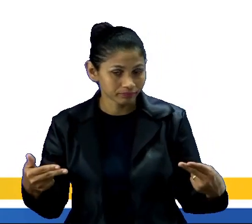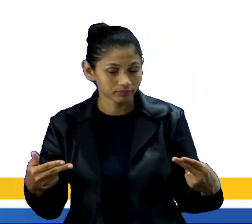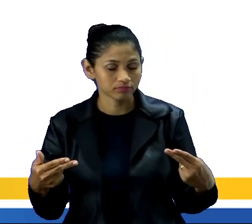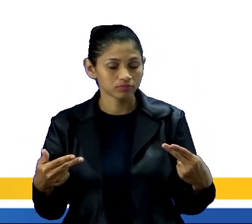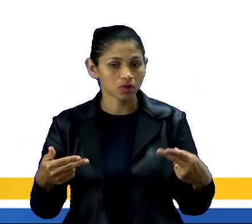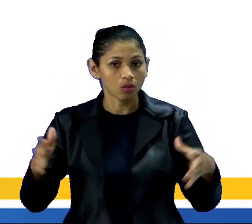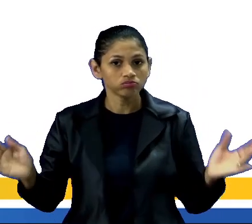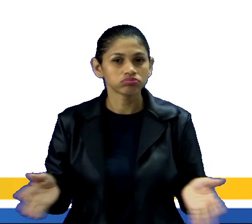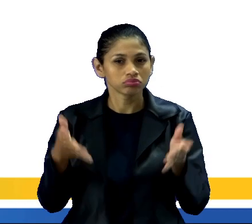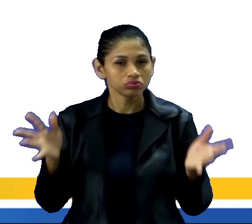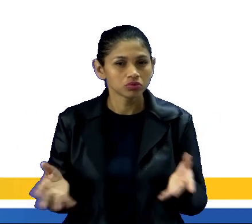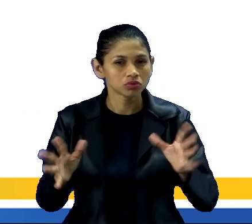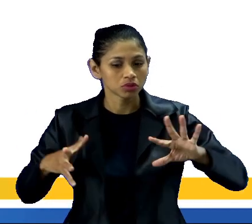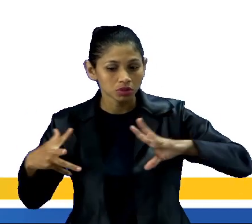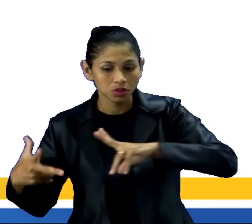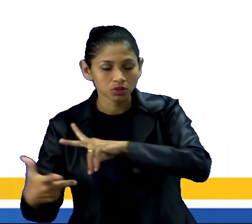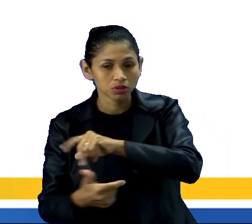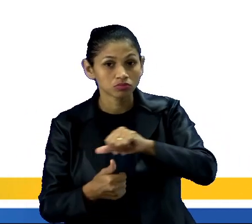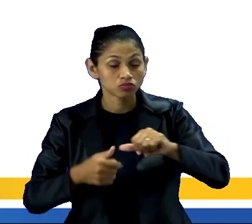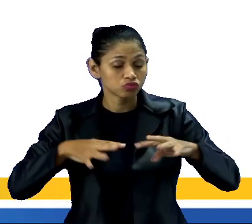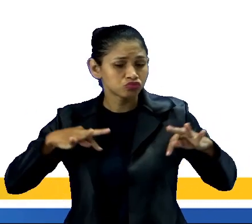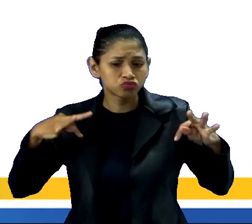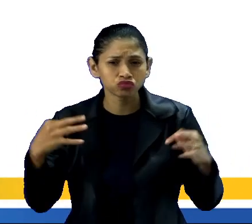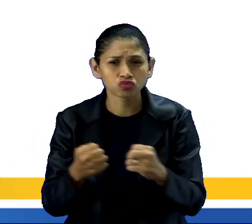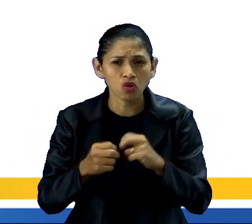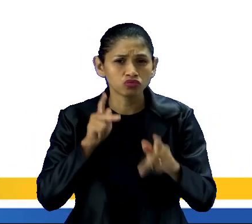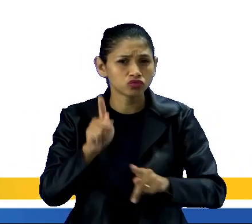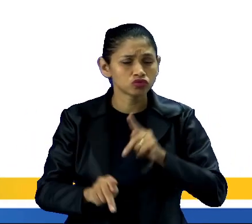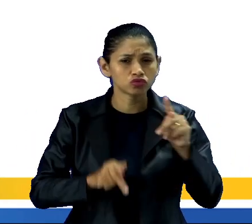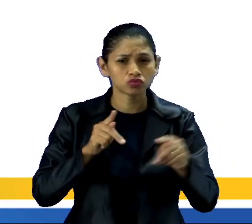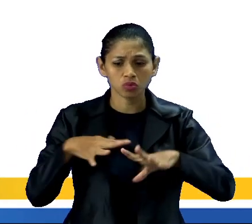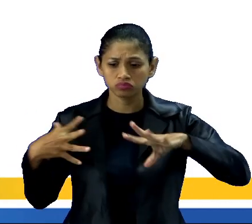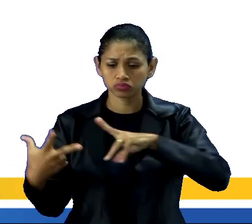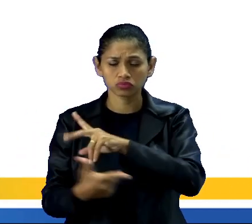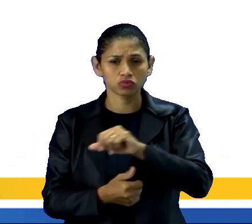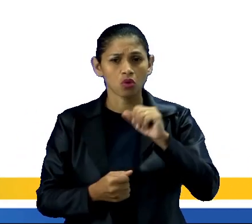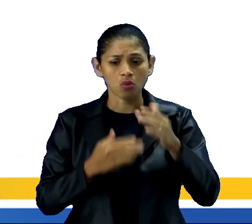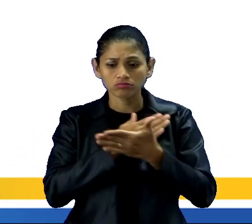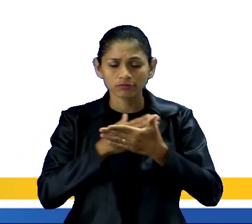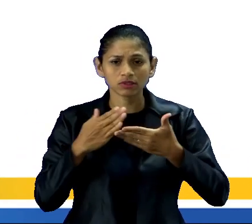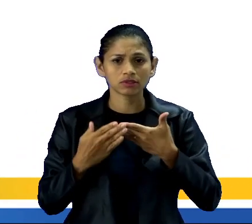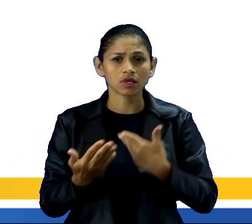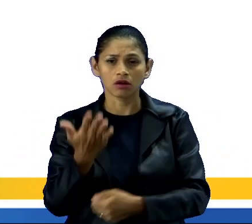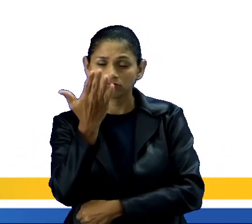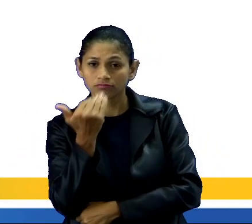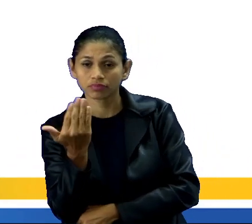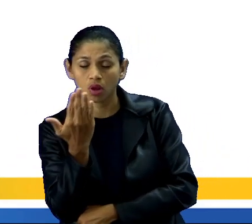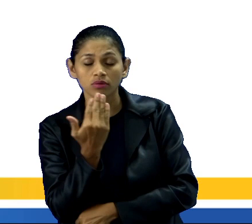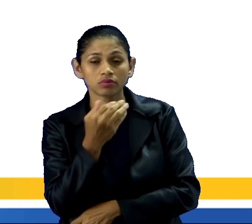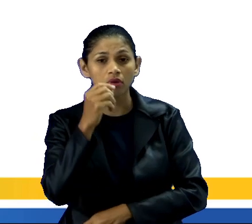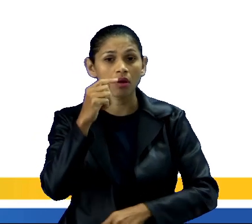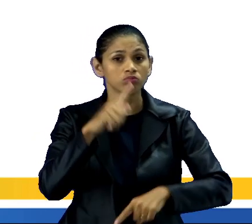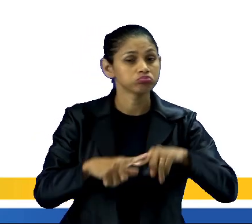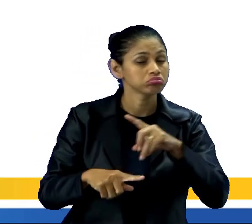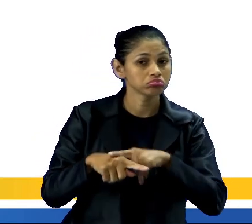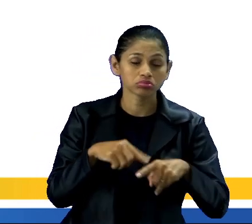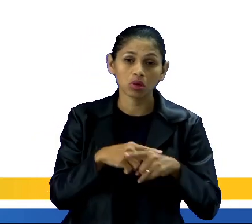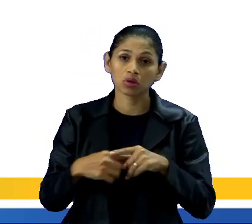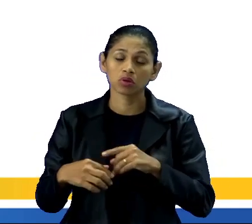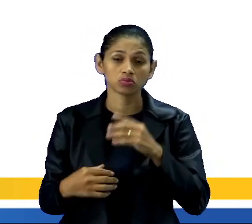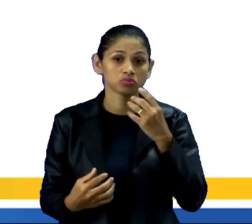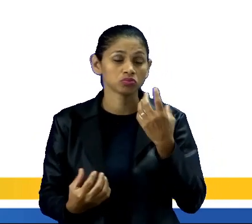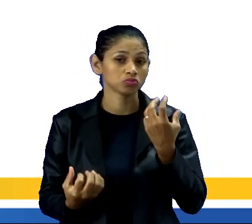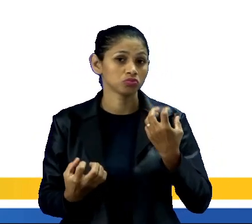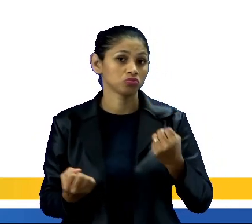praticamente todos os povos do mundo passaram a consumir produtos industrializados, independentemente da distância